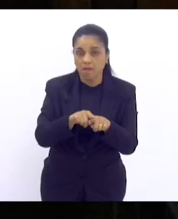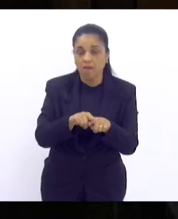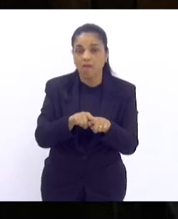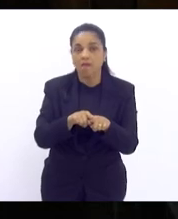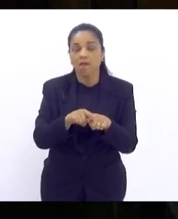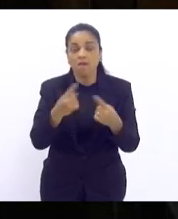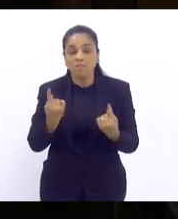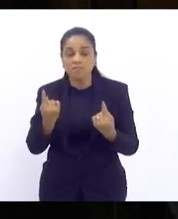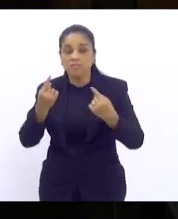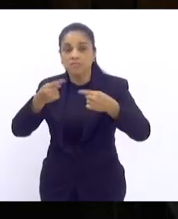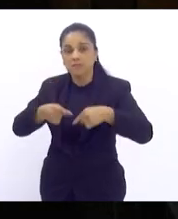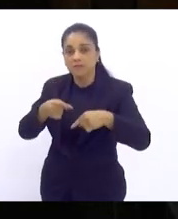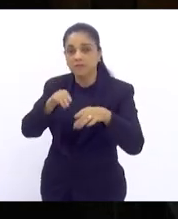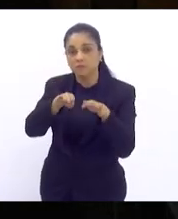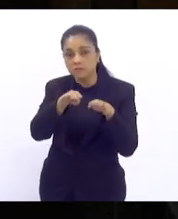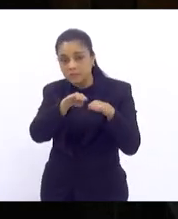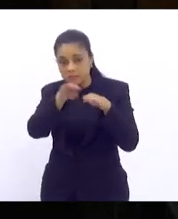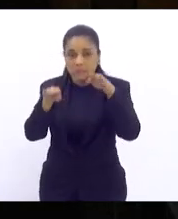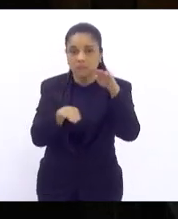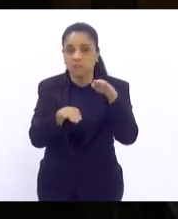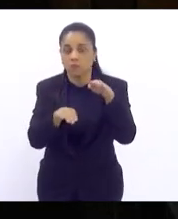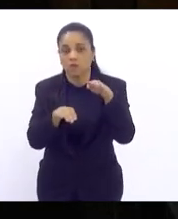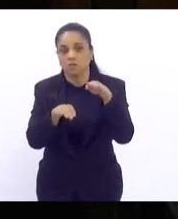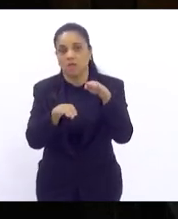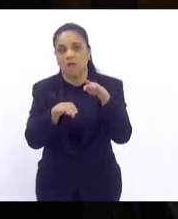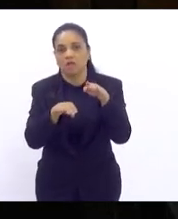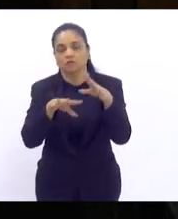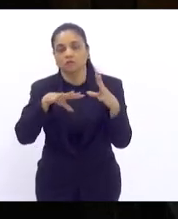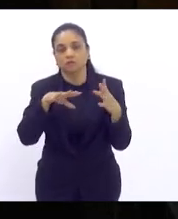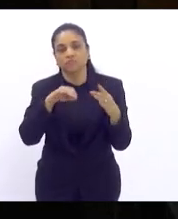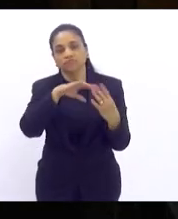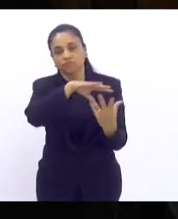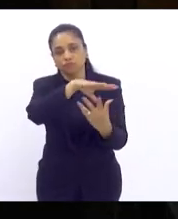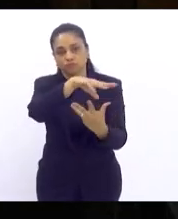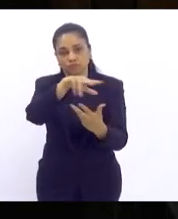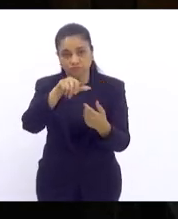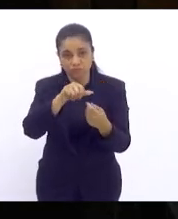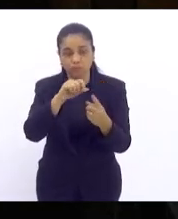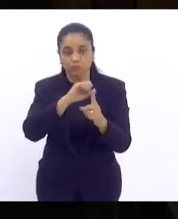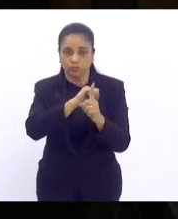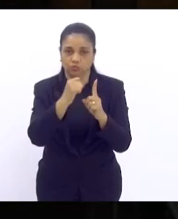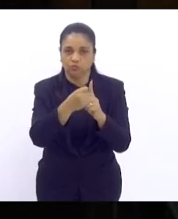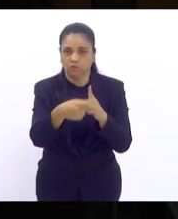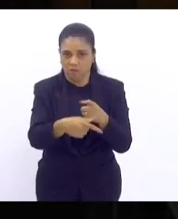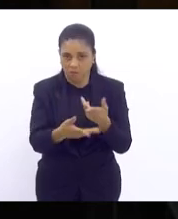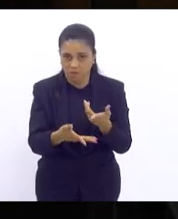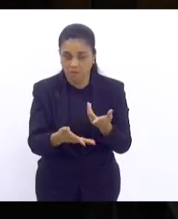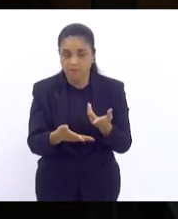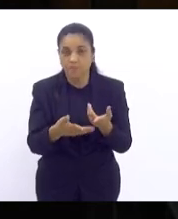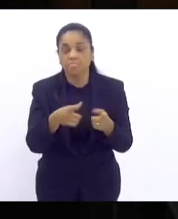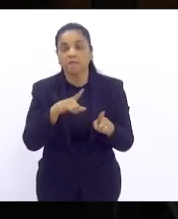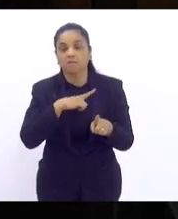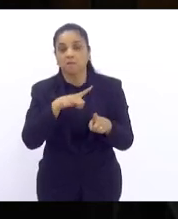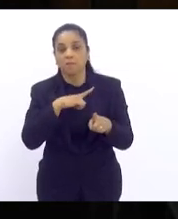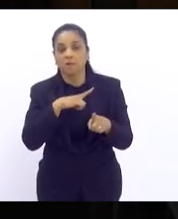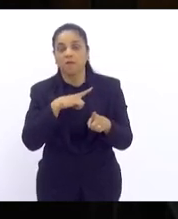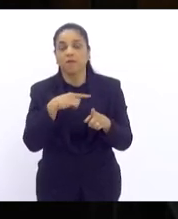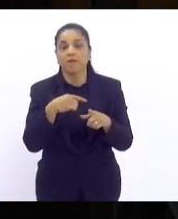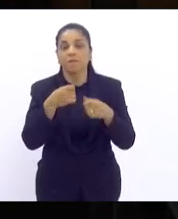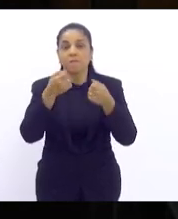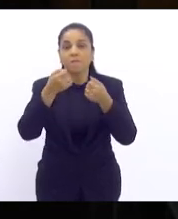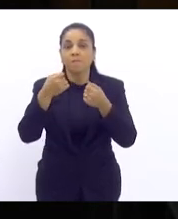nas desigualdades colocadas hoje no mundo do trabalho e aí é importante dizer com relação